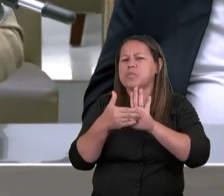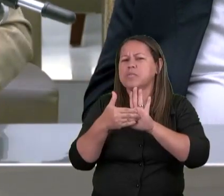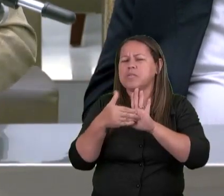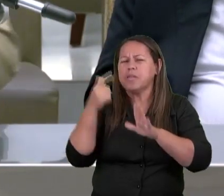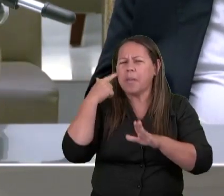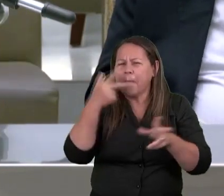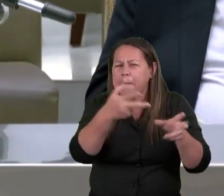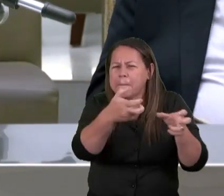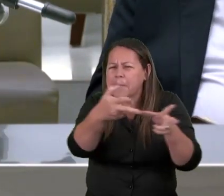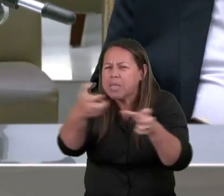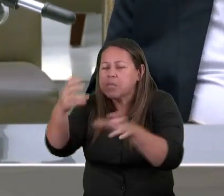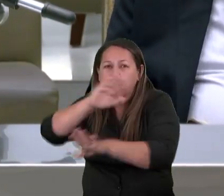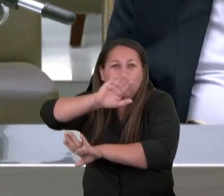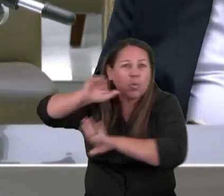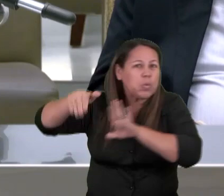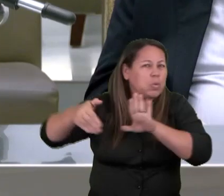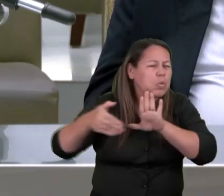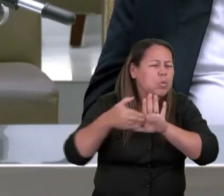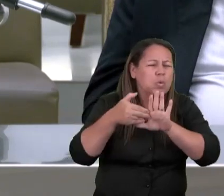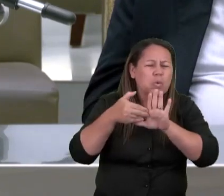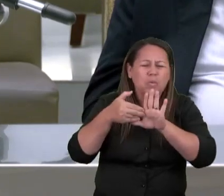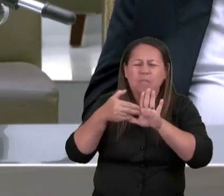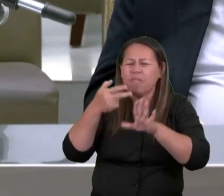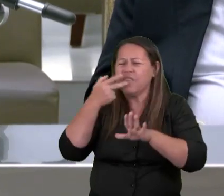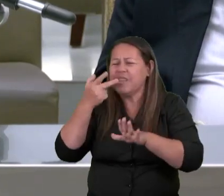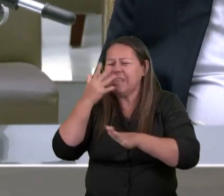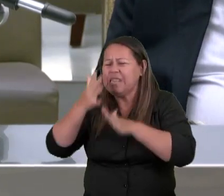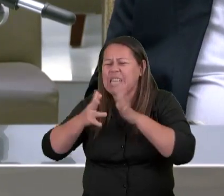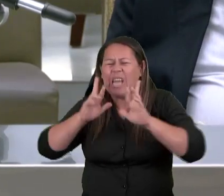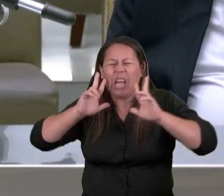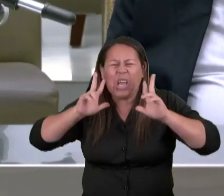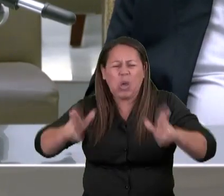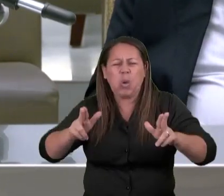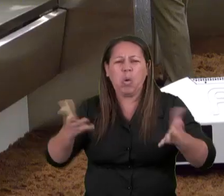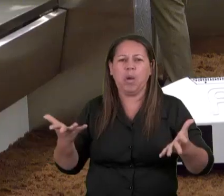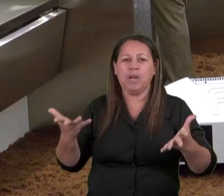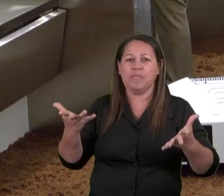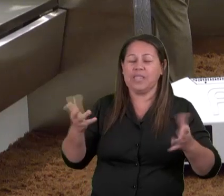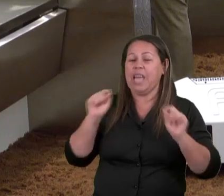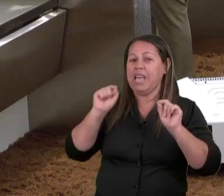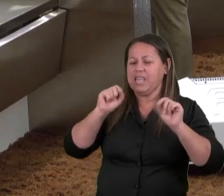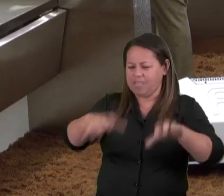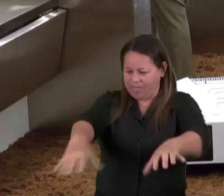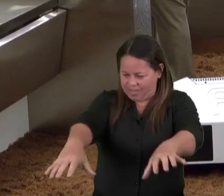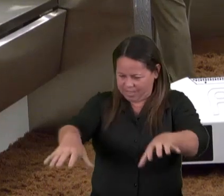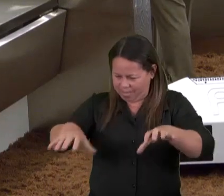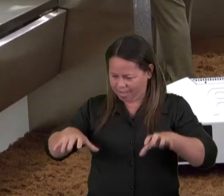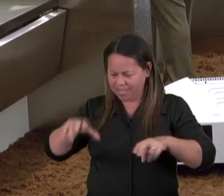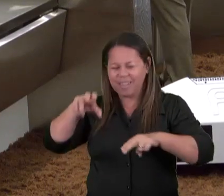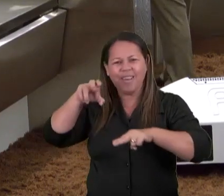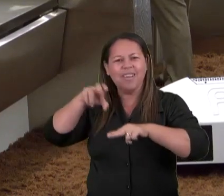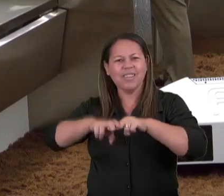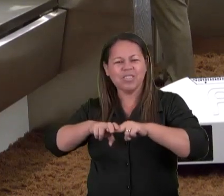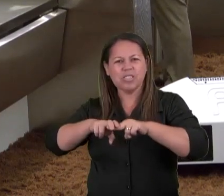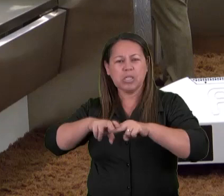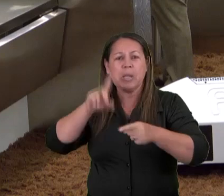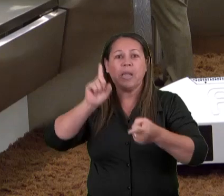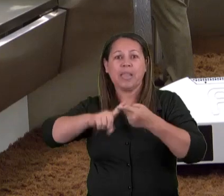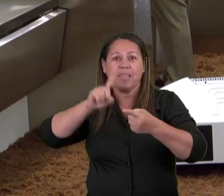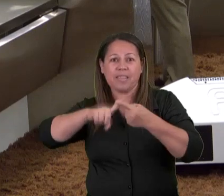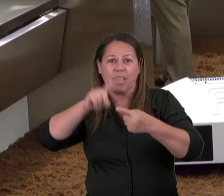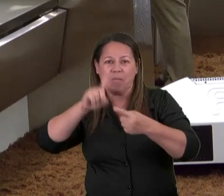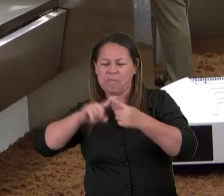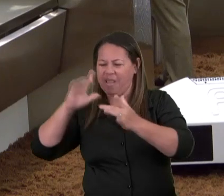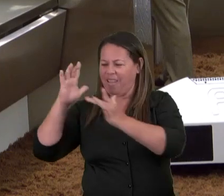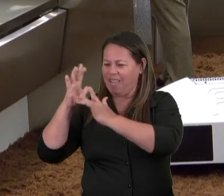as criaturas Diziam Ao que estar assentados Sobre o trono E ao Cordeiro